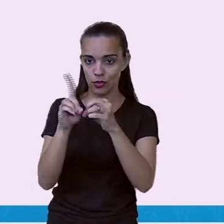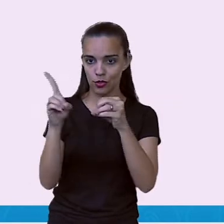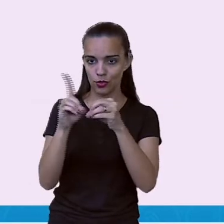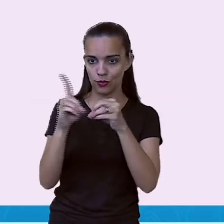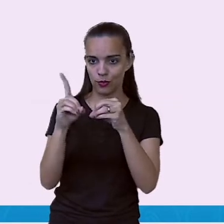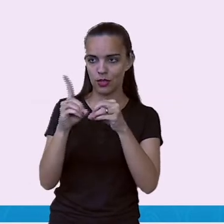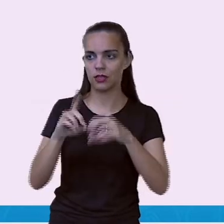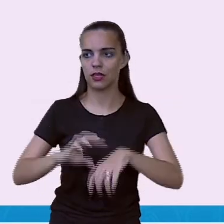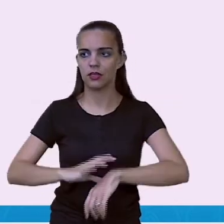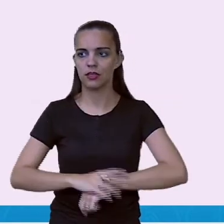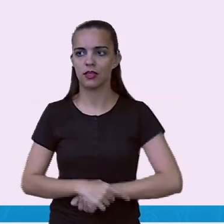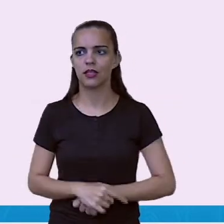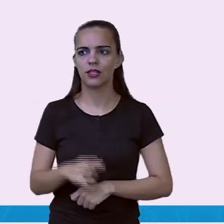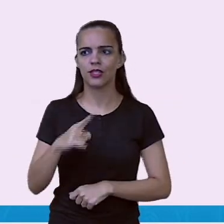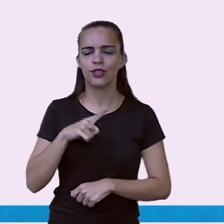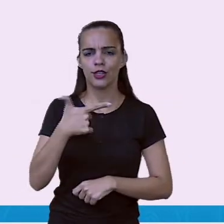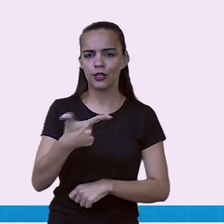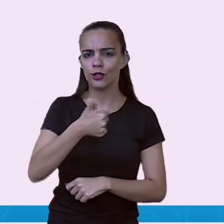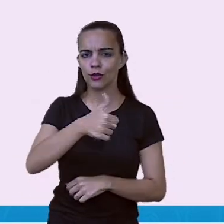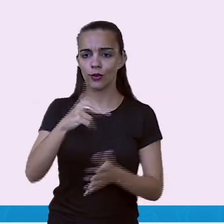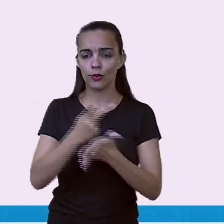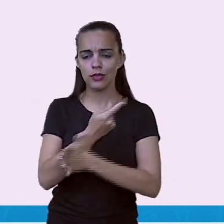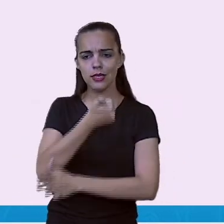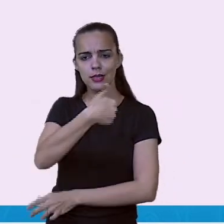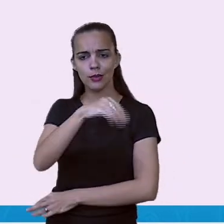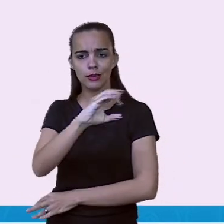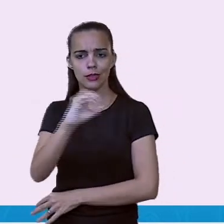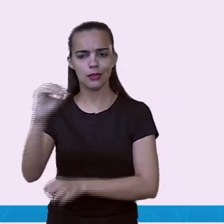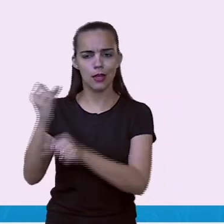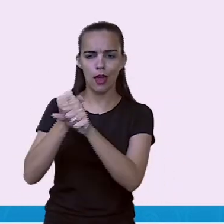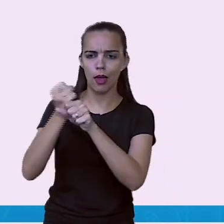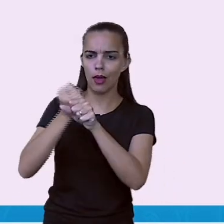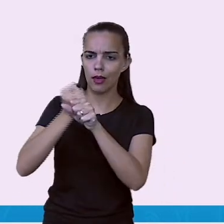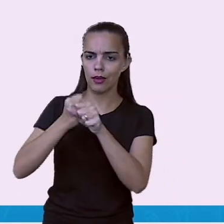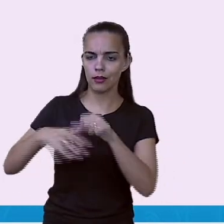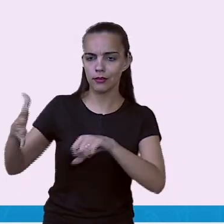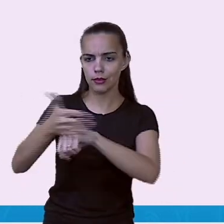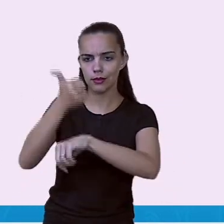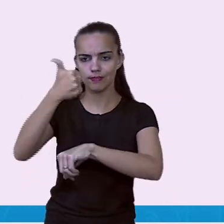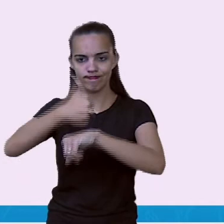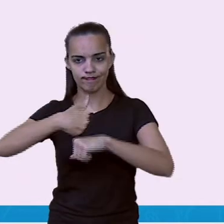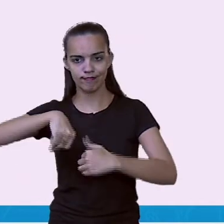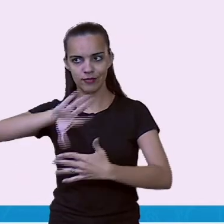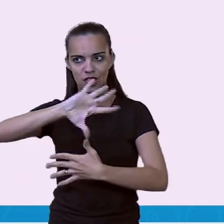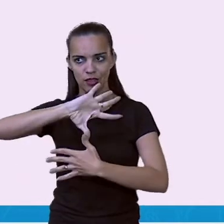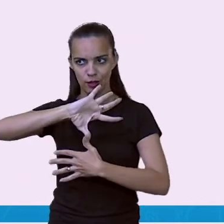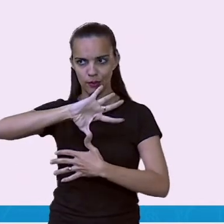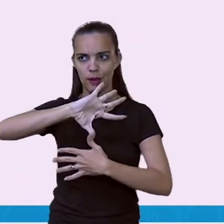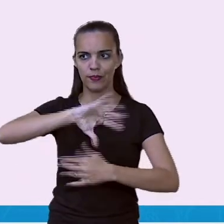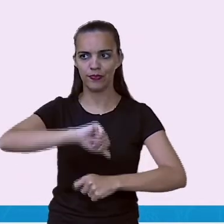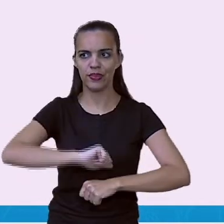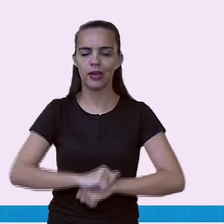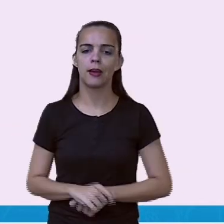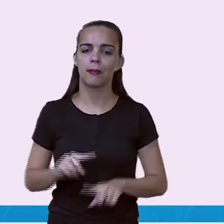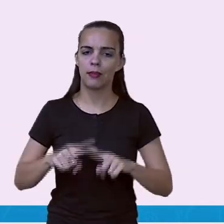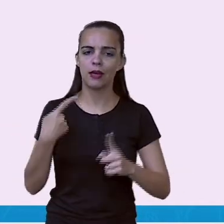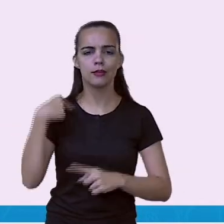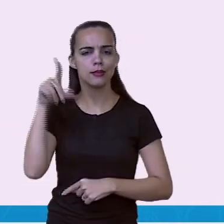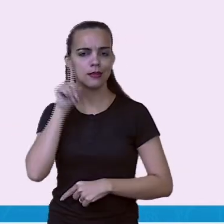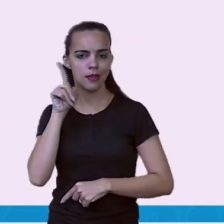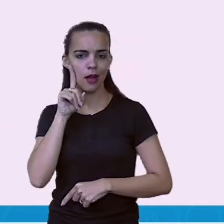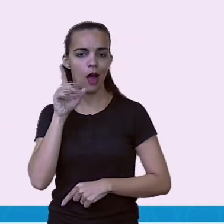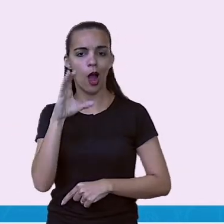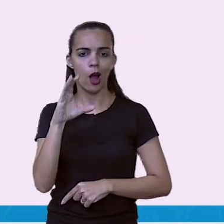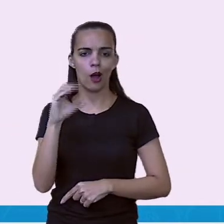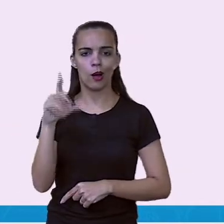na Copa América, centenário em 2016, está a Argentina frustrada de novo. Perdeu para o Chile nos